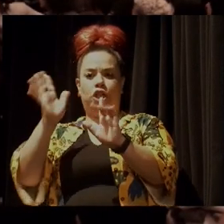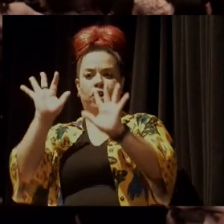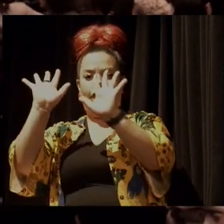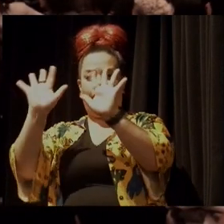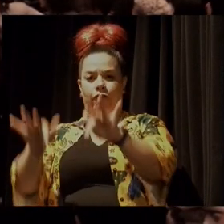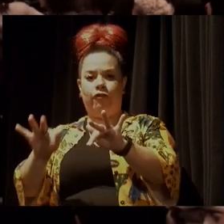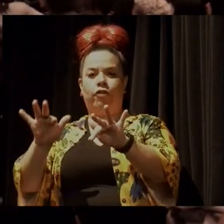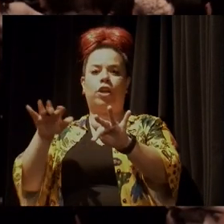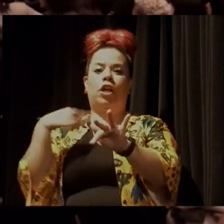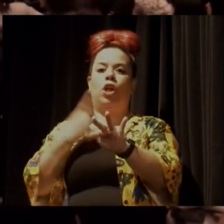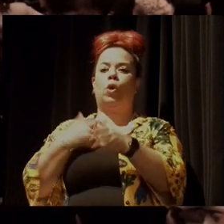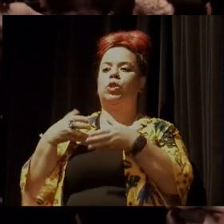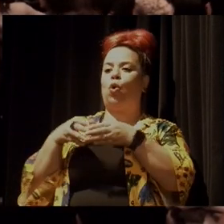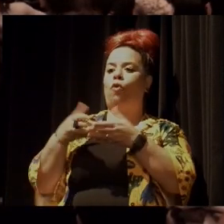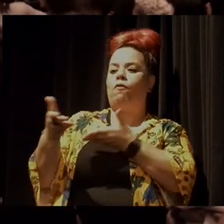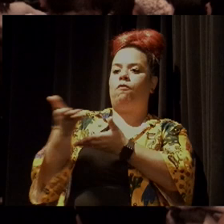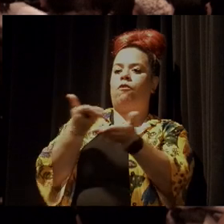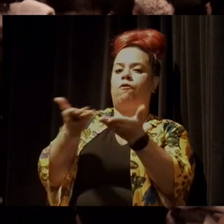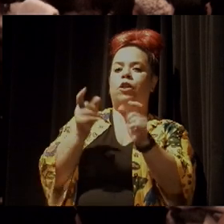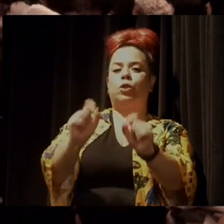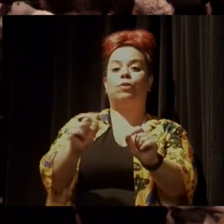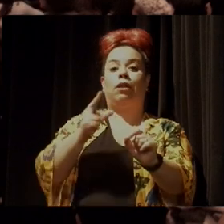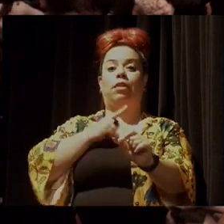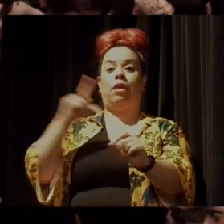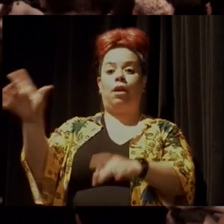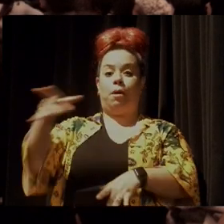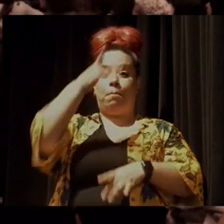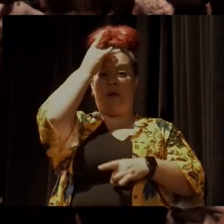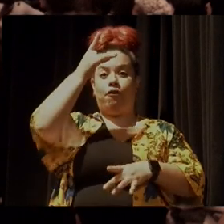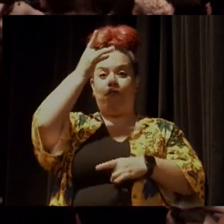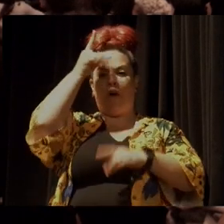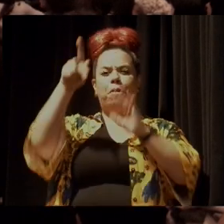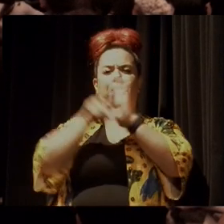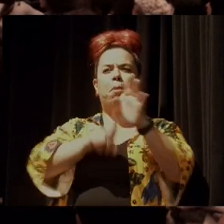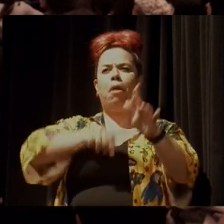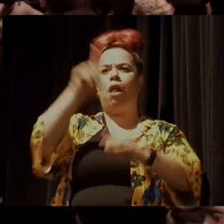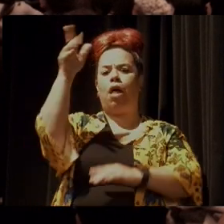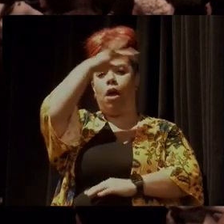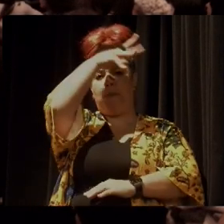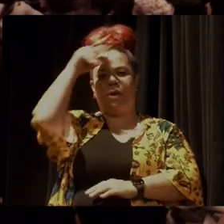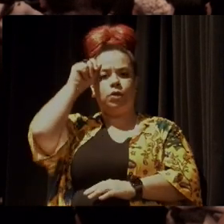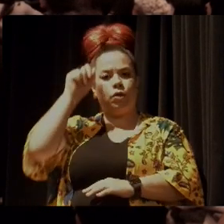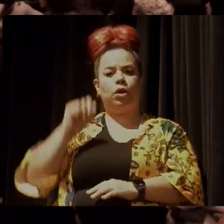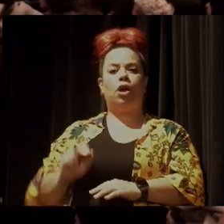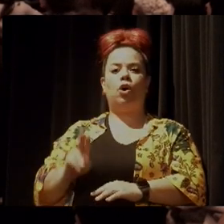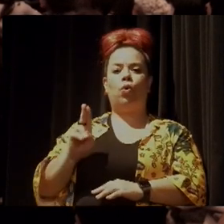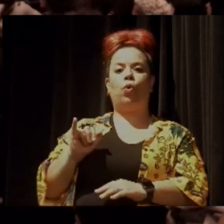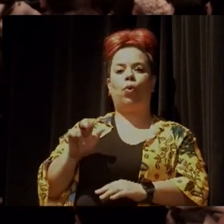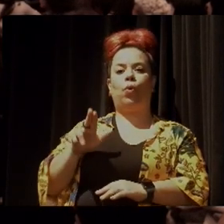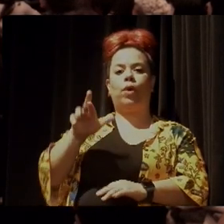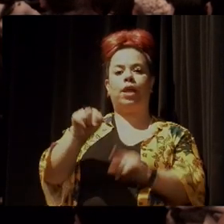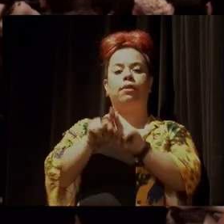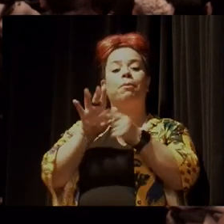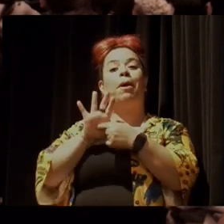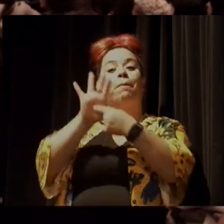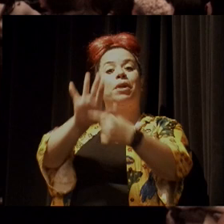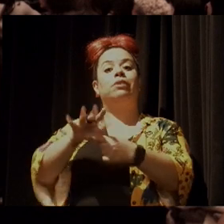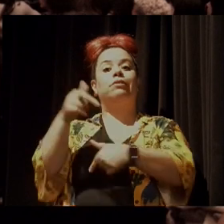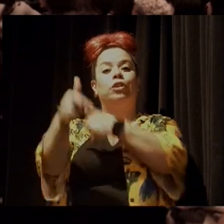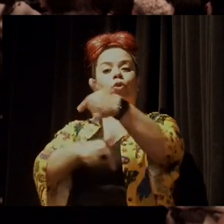em nossa convivência, a performer amazonense, o Ira, apresenta o trabalho